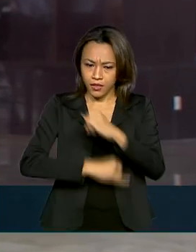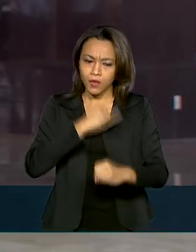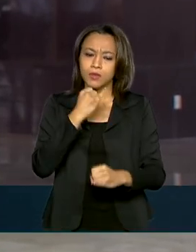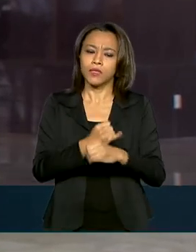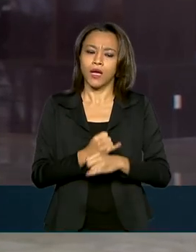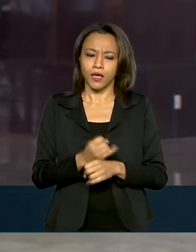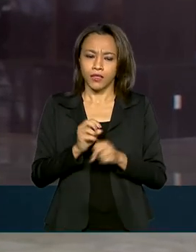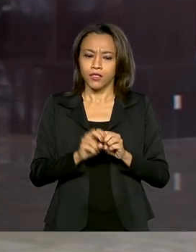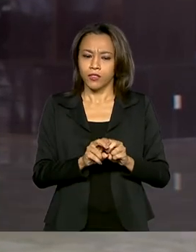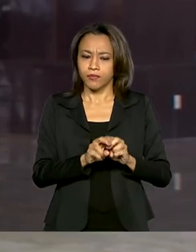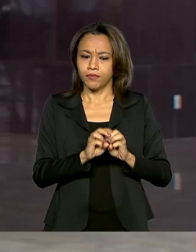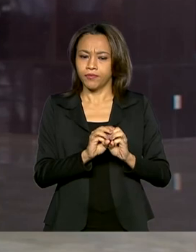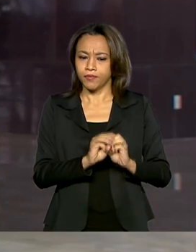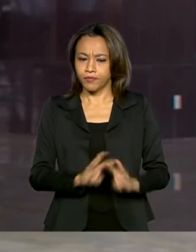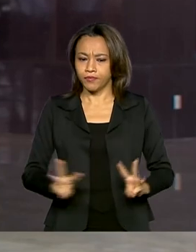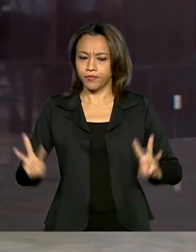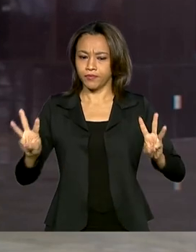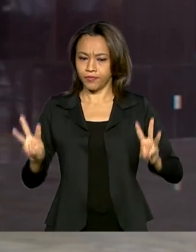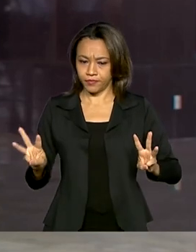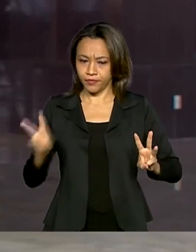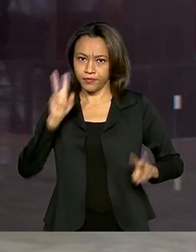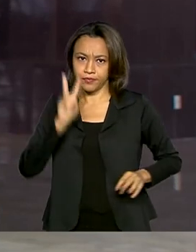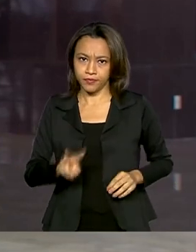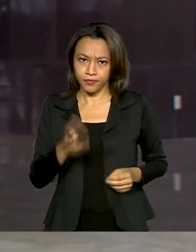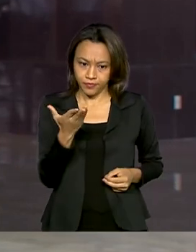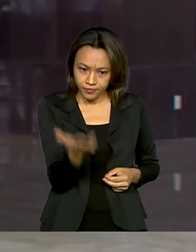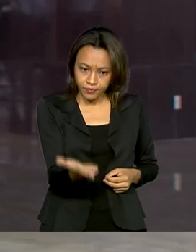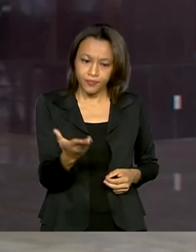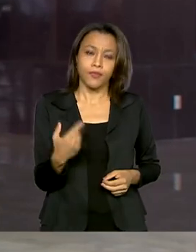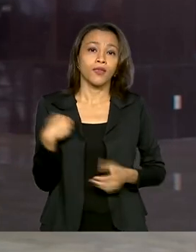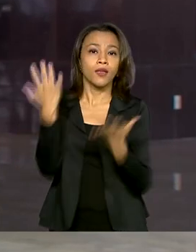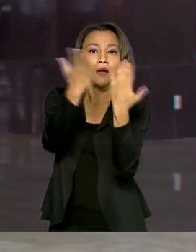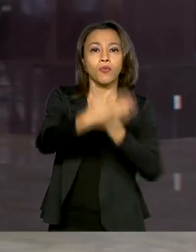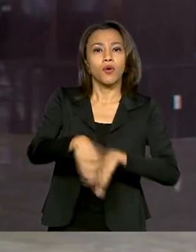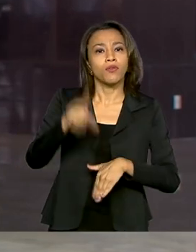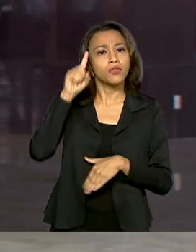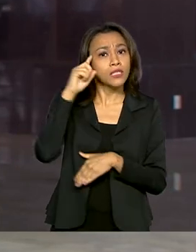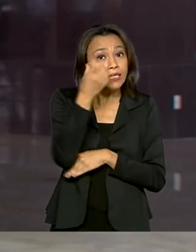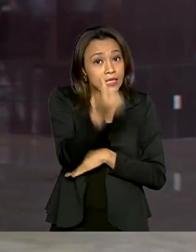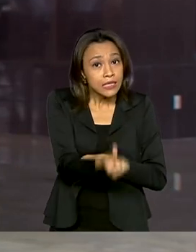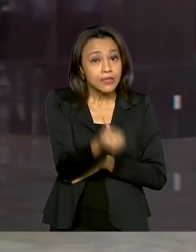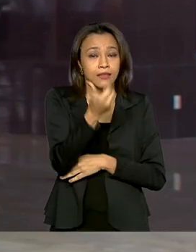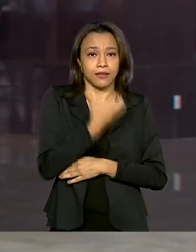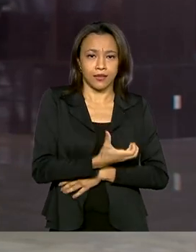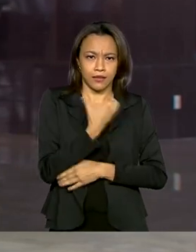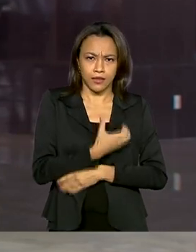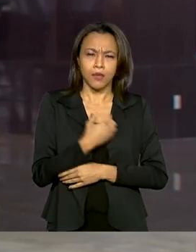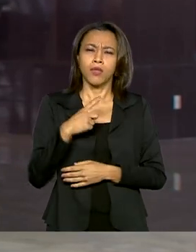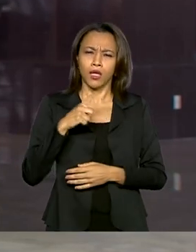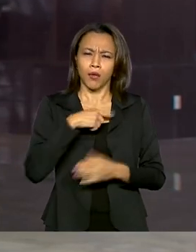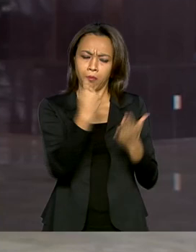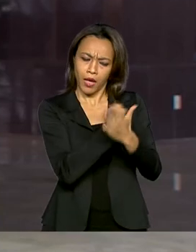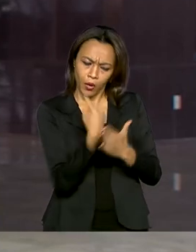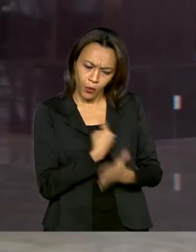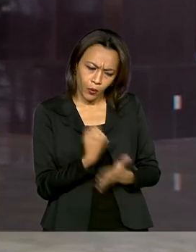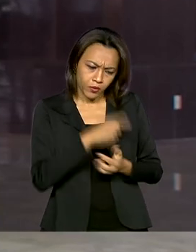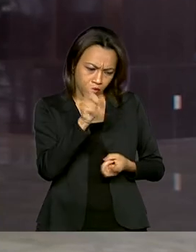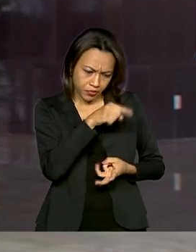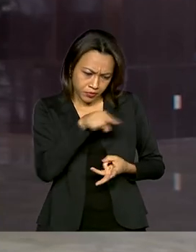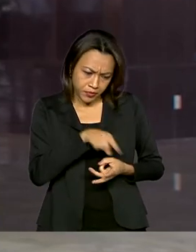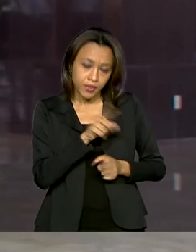.inep.gov.br e a prova será aplicada no dia 6 de dezembro com questões de múltipla escolha e também